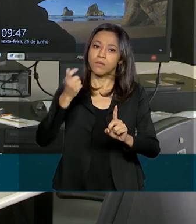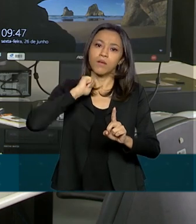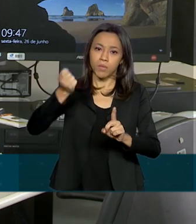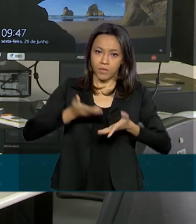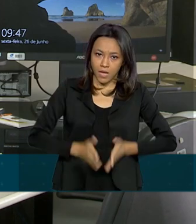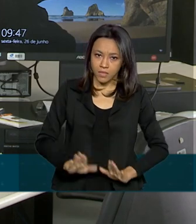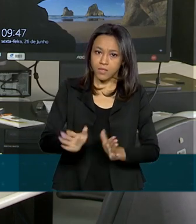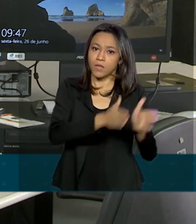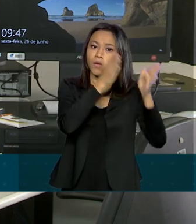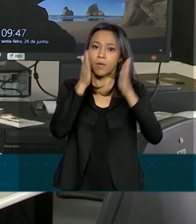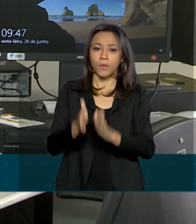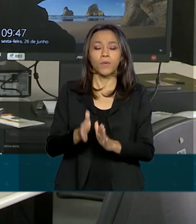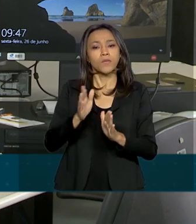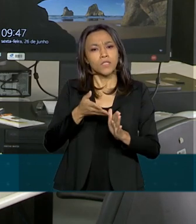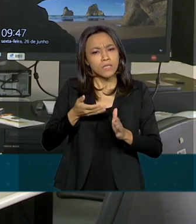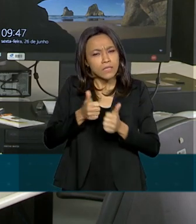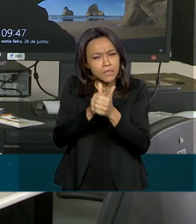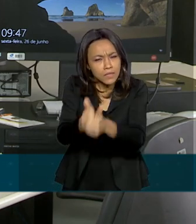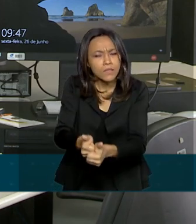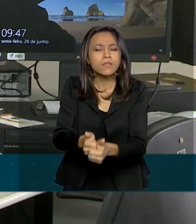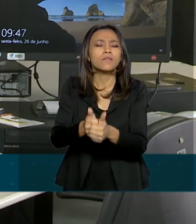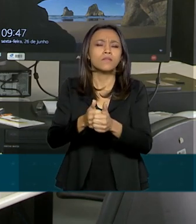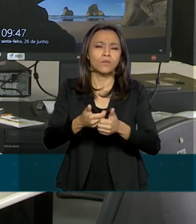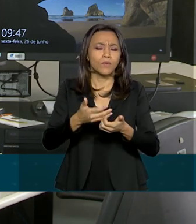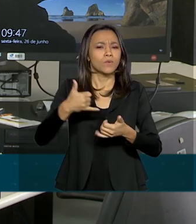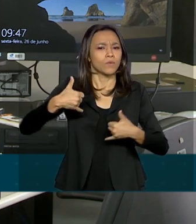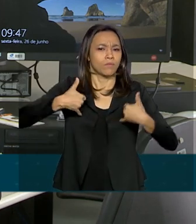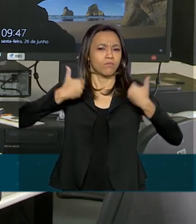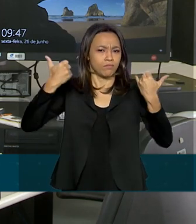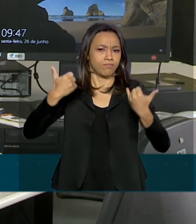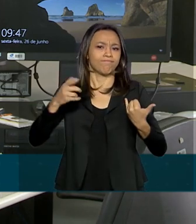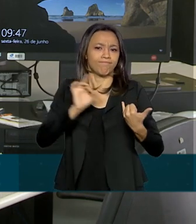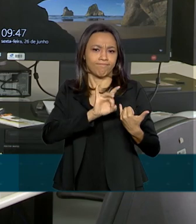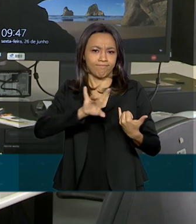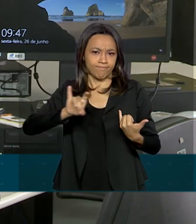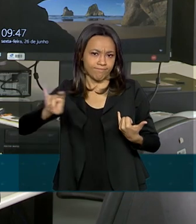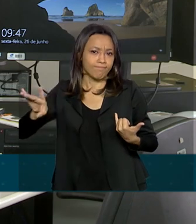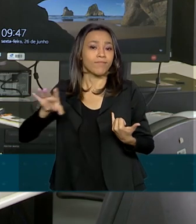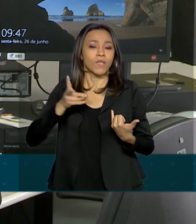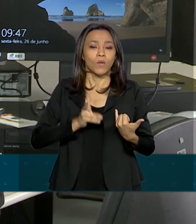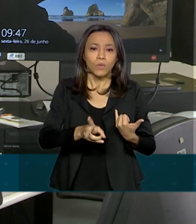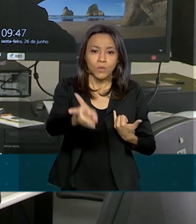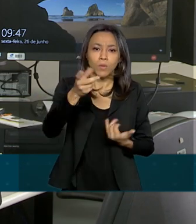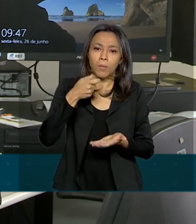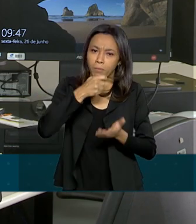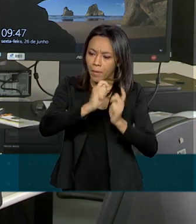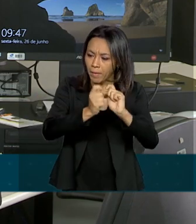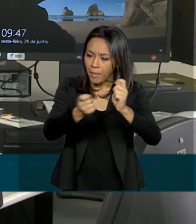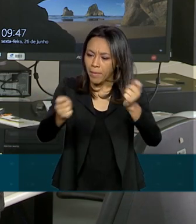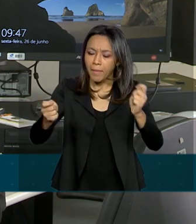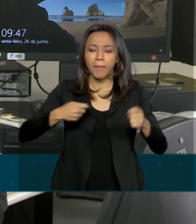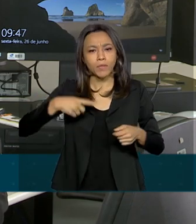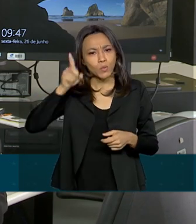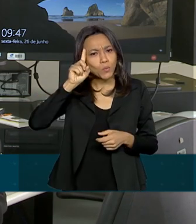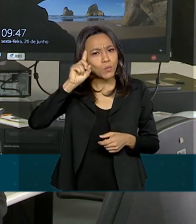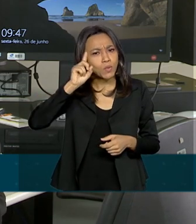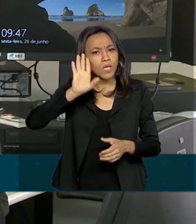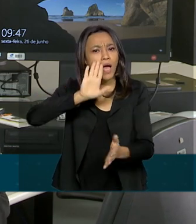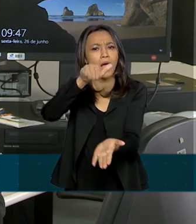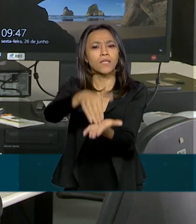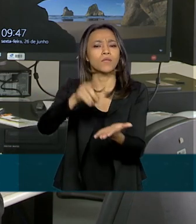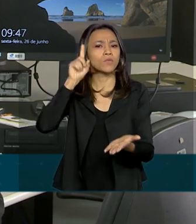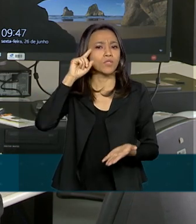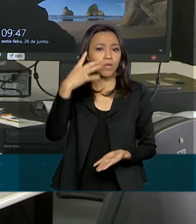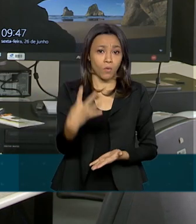sequência dos meses de nascimento dos beneficiários, os pagamentos continuam sendo feitos todos os dias até o dia